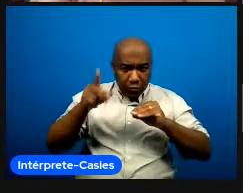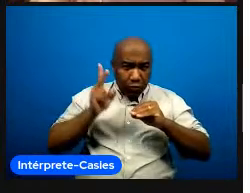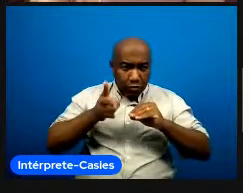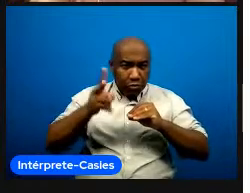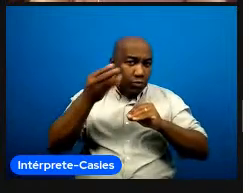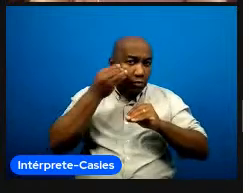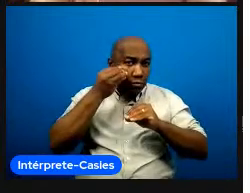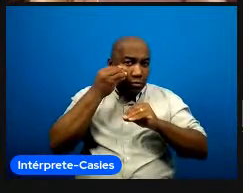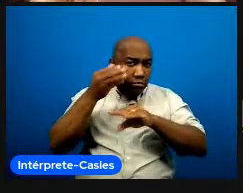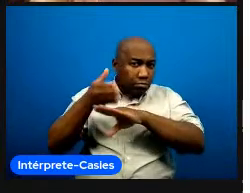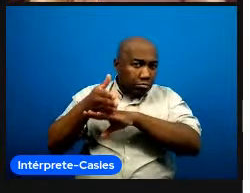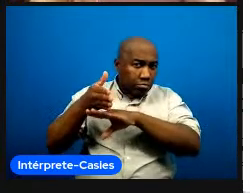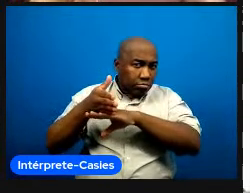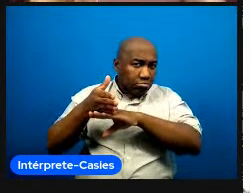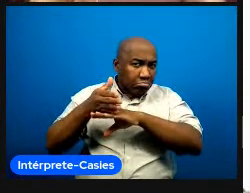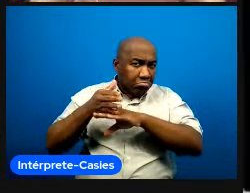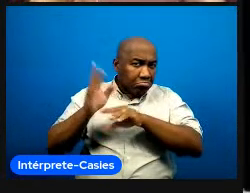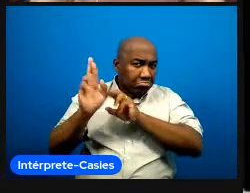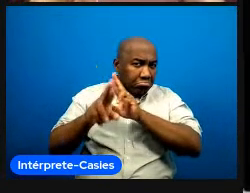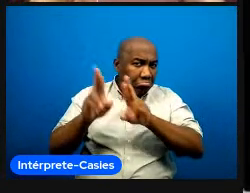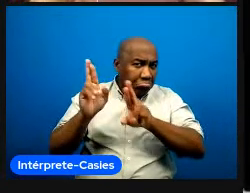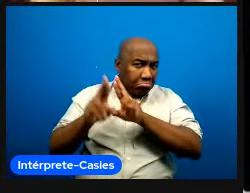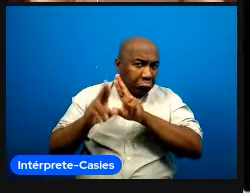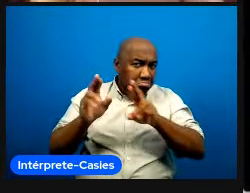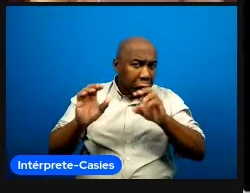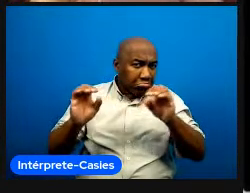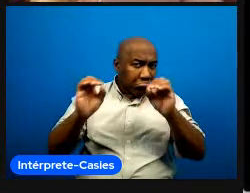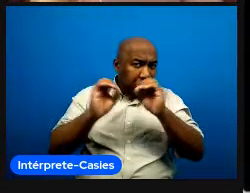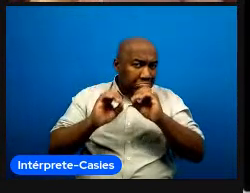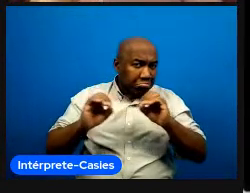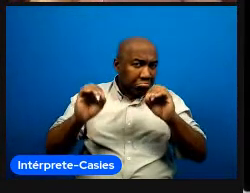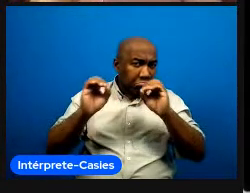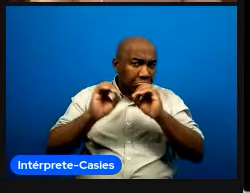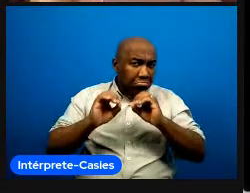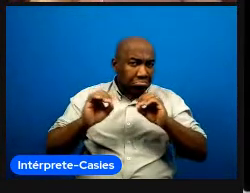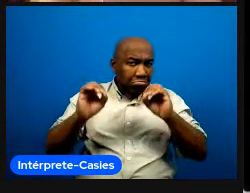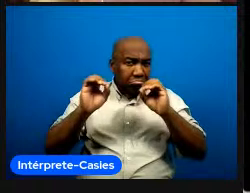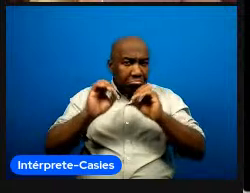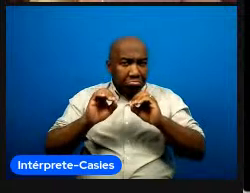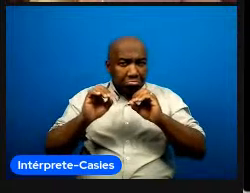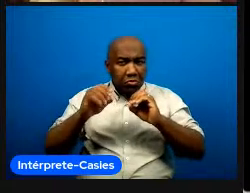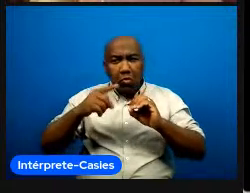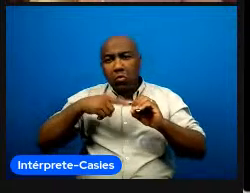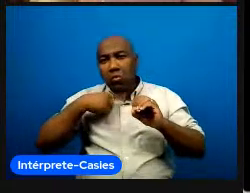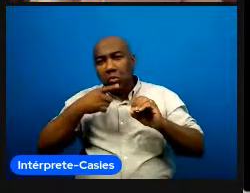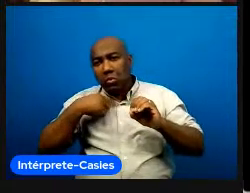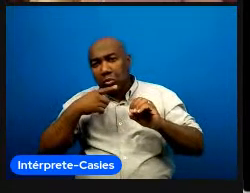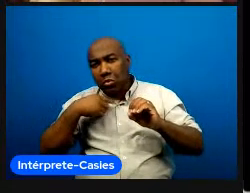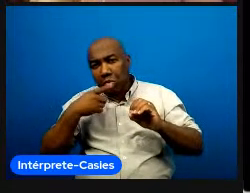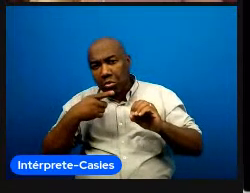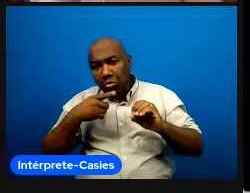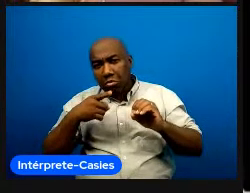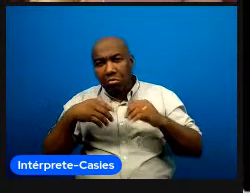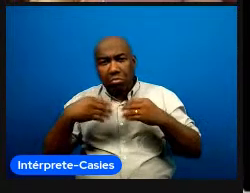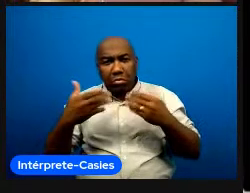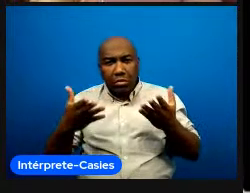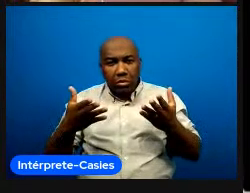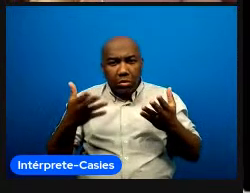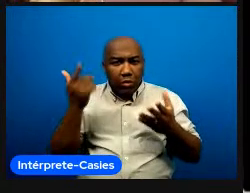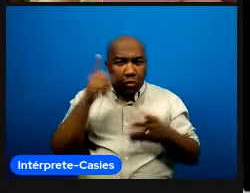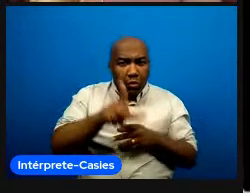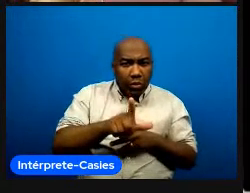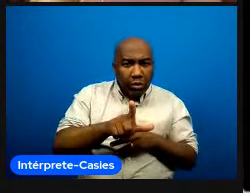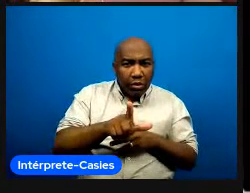bom ninguém ninguém respondeu aqui eu não sei se vocês não conseguiram acessar ah chegou alguém